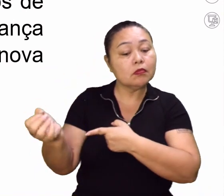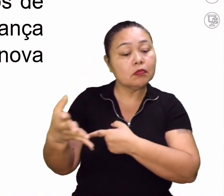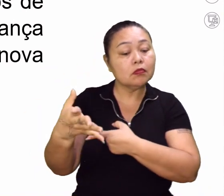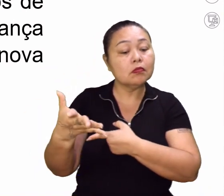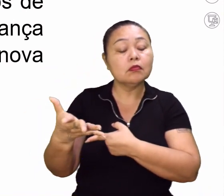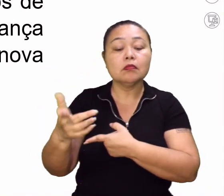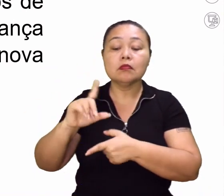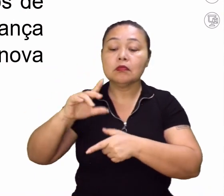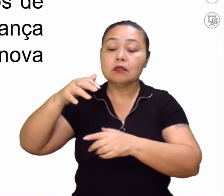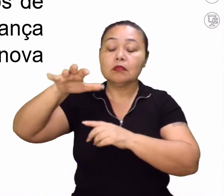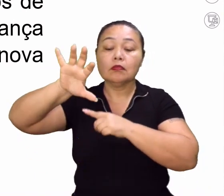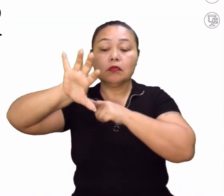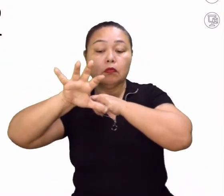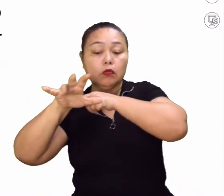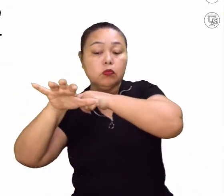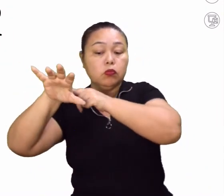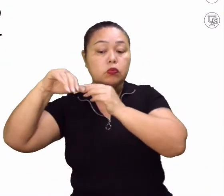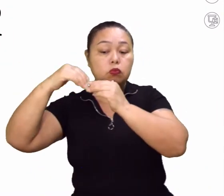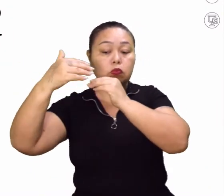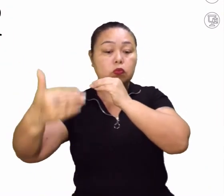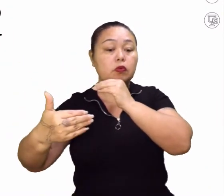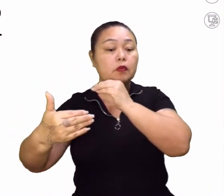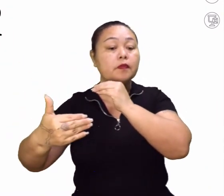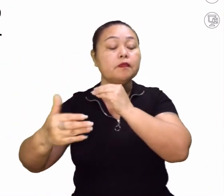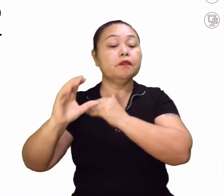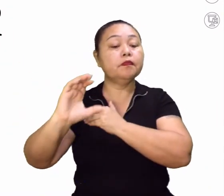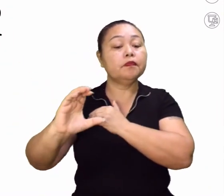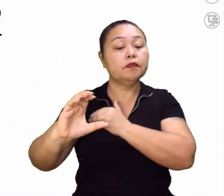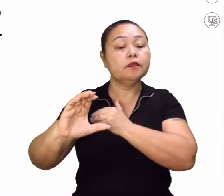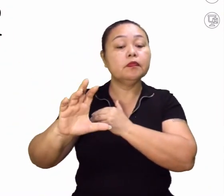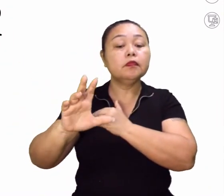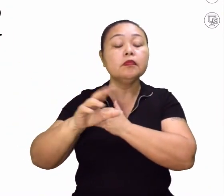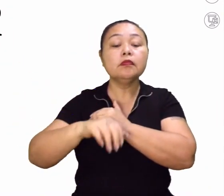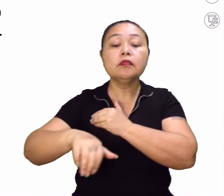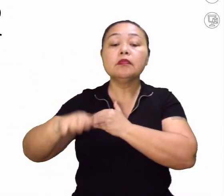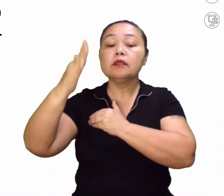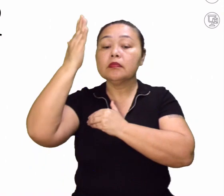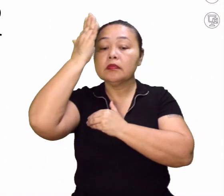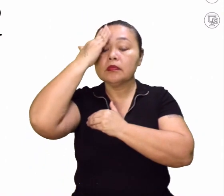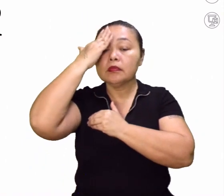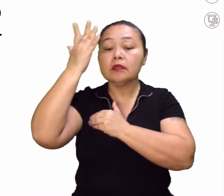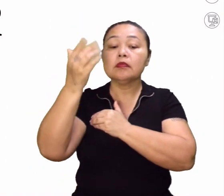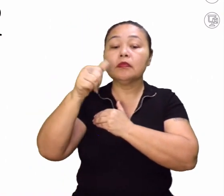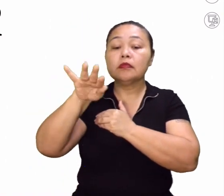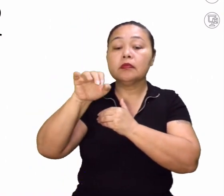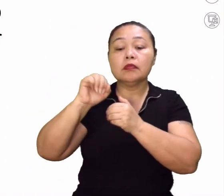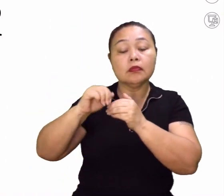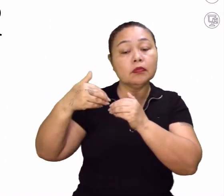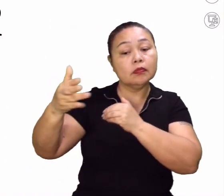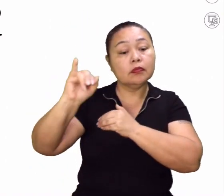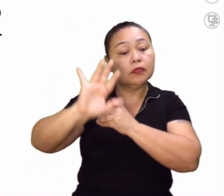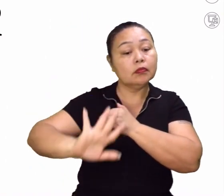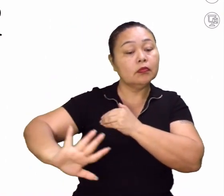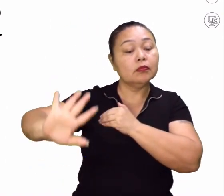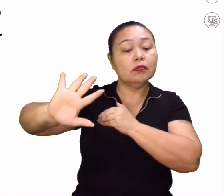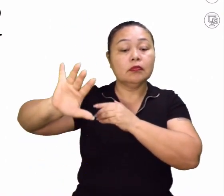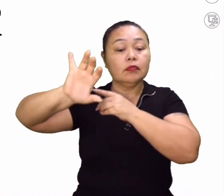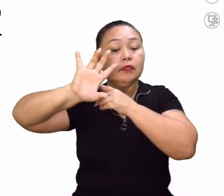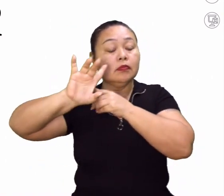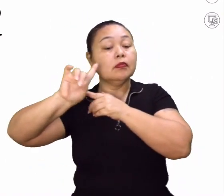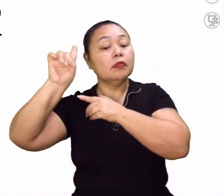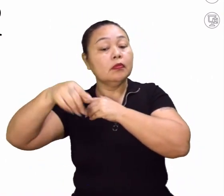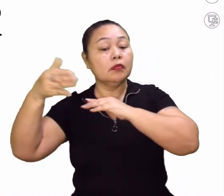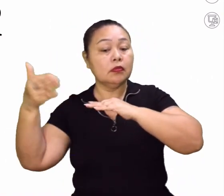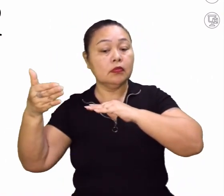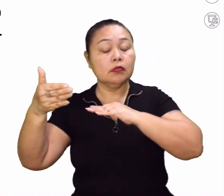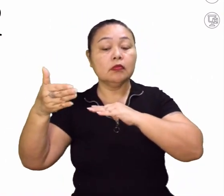geração de satélites. C. O monitoramento de safras a partir de imagens de satélite